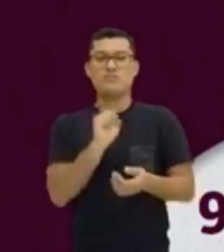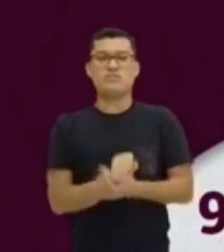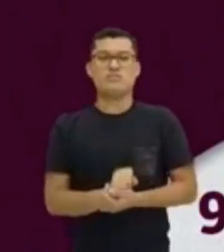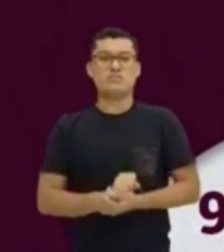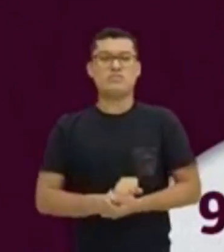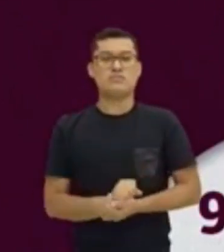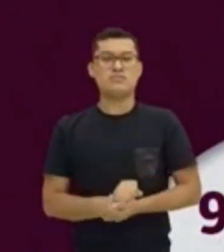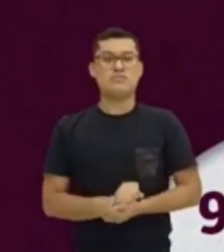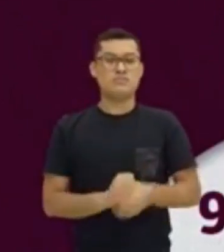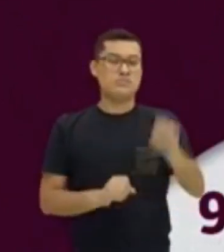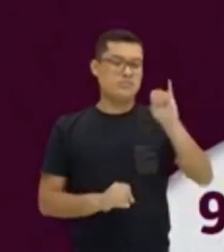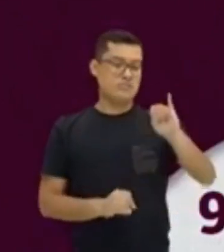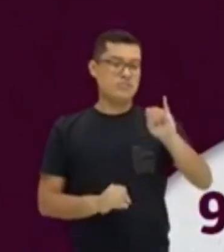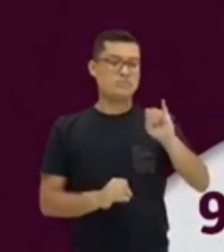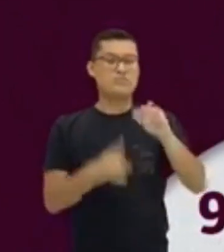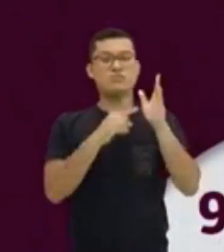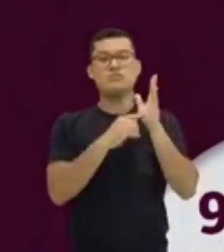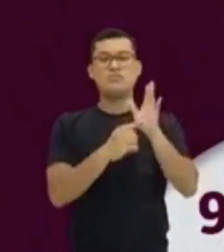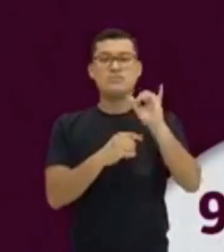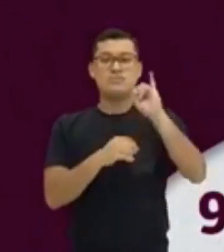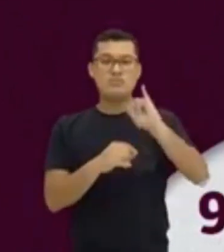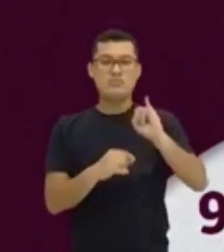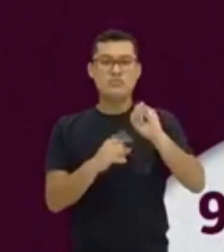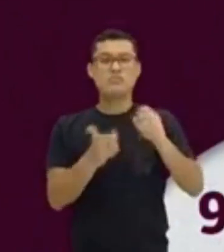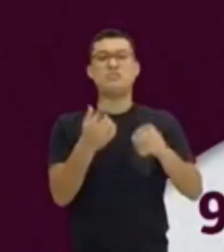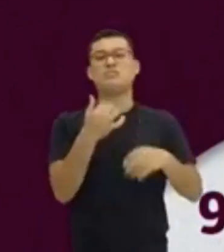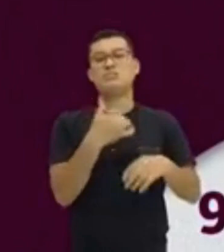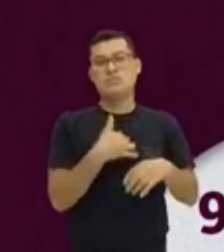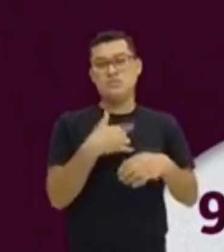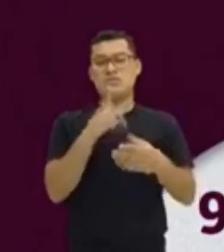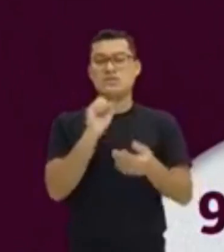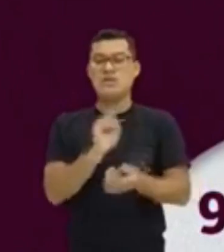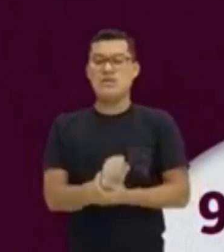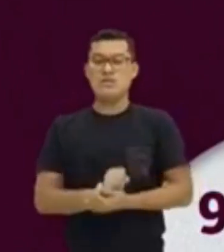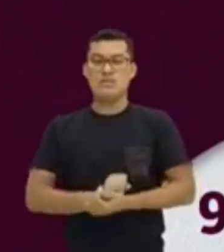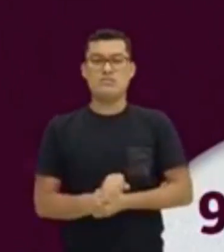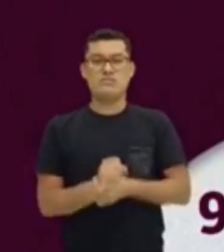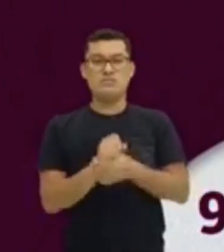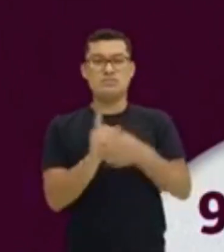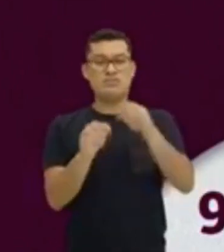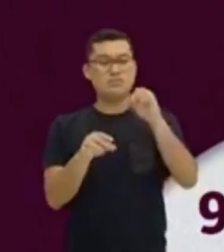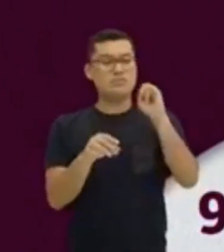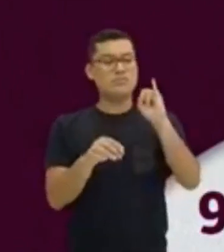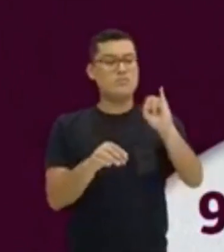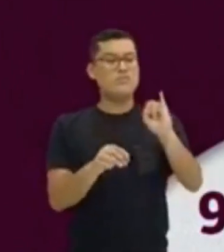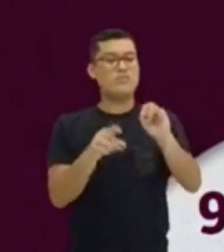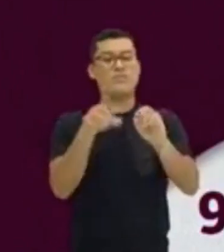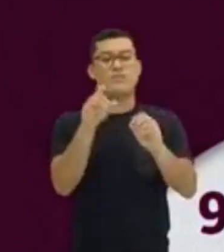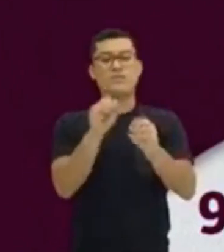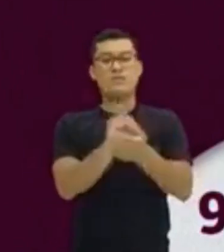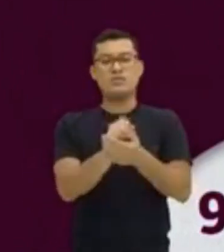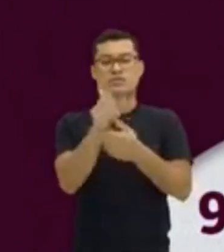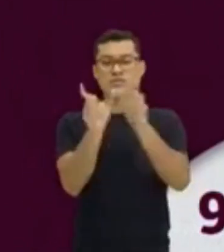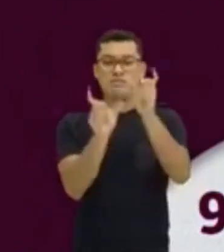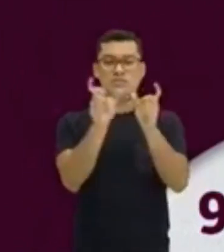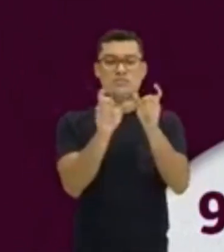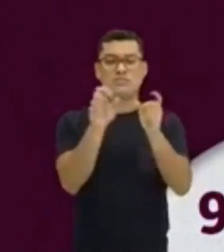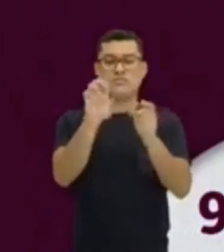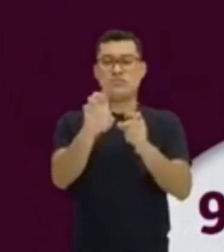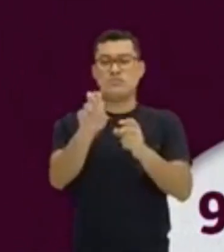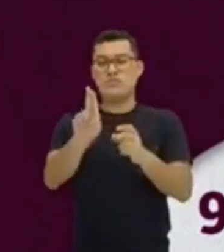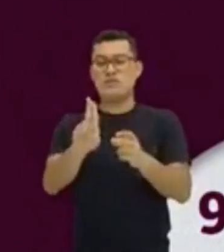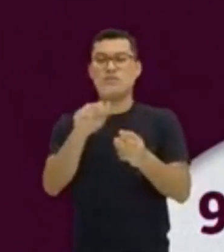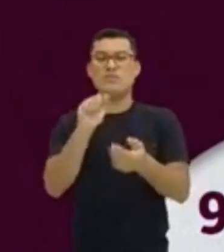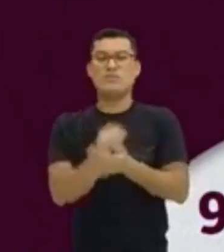Ele se apresentou em primeira pessoa. Então, I am. Eu sou. Vimos o you.